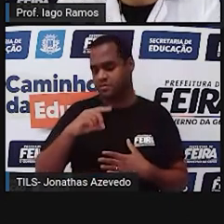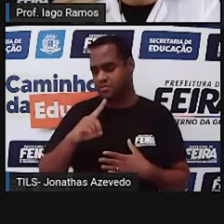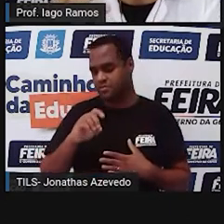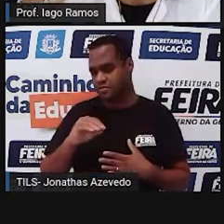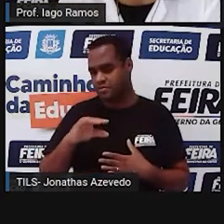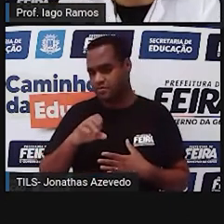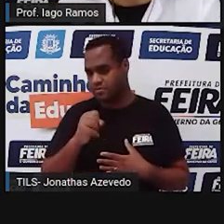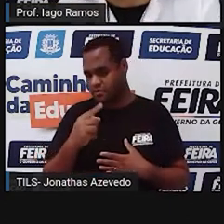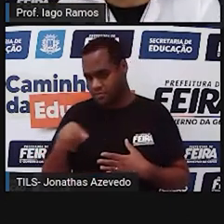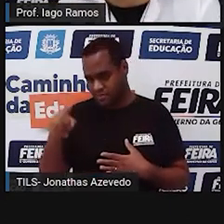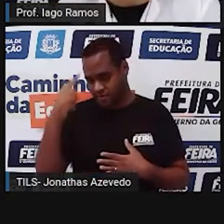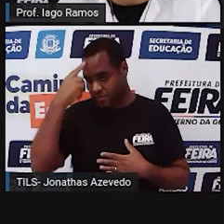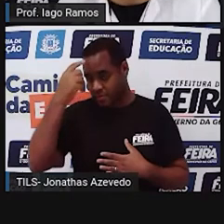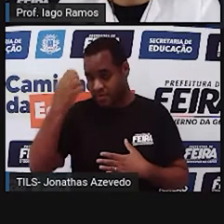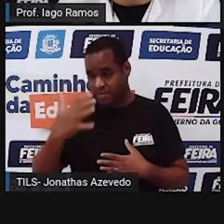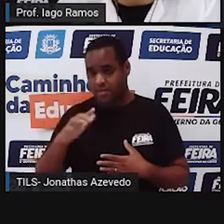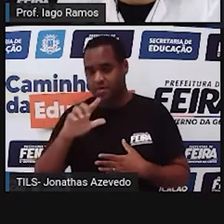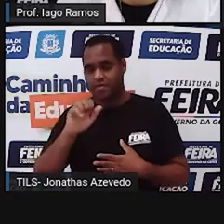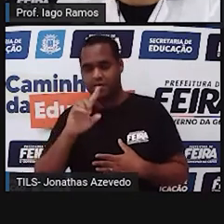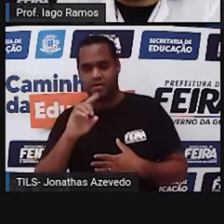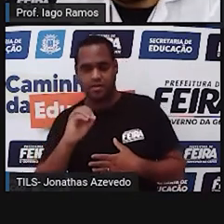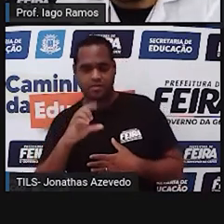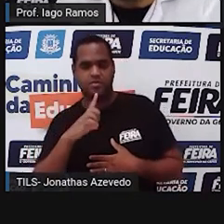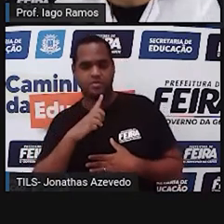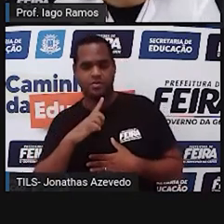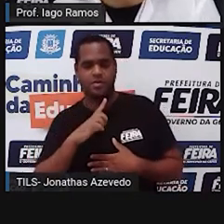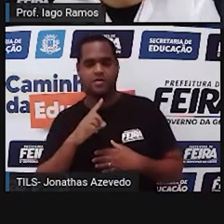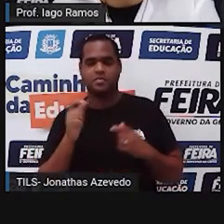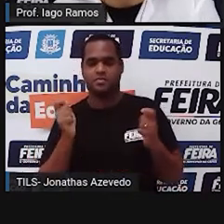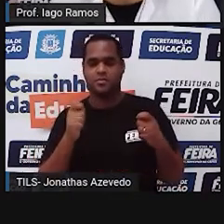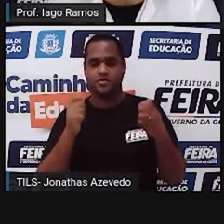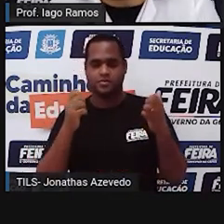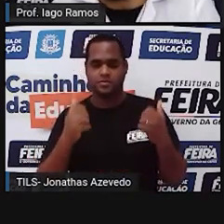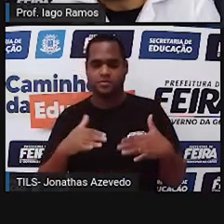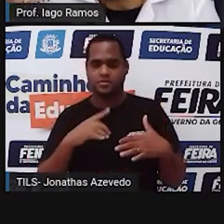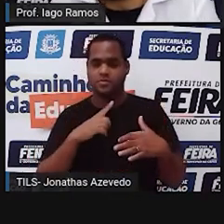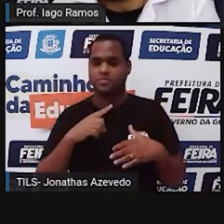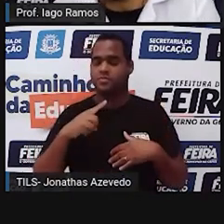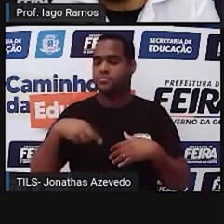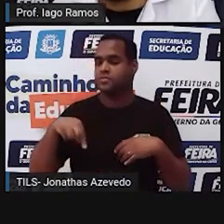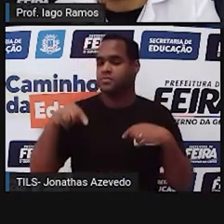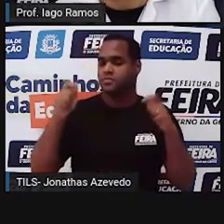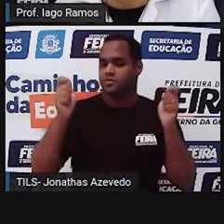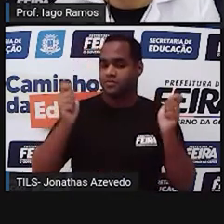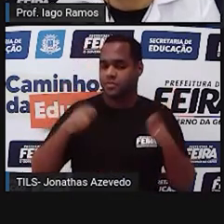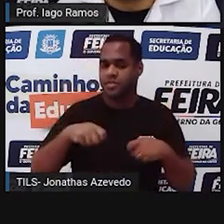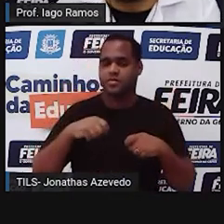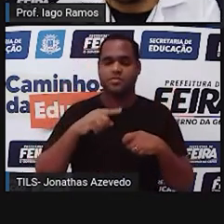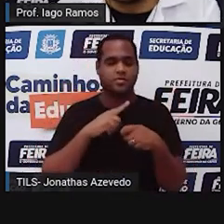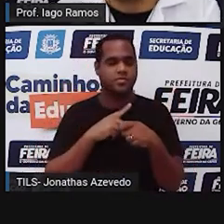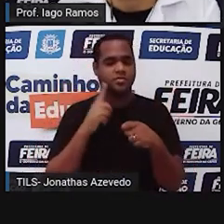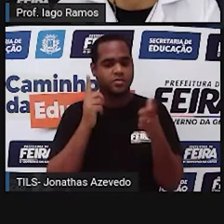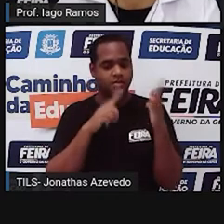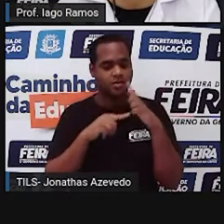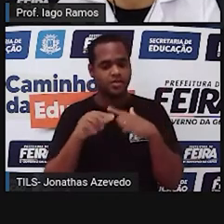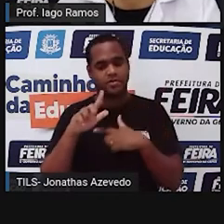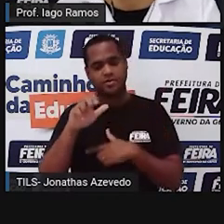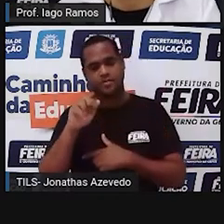a medida dos lados, né? Com as medidas que podem ser medidas dos lados